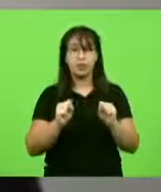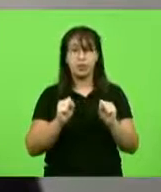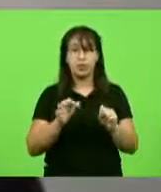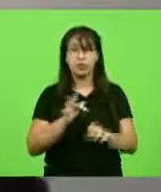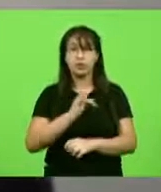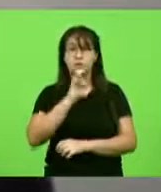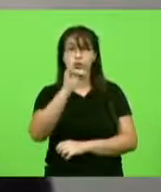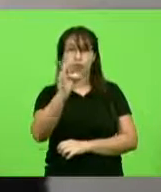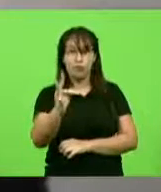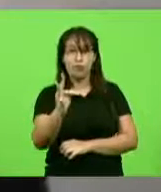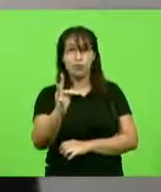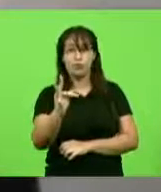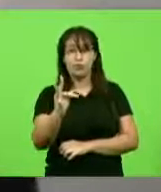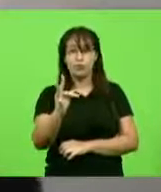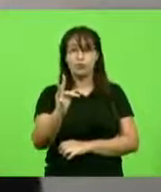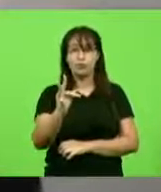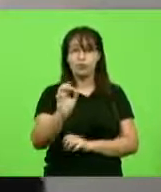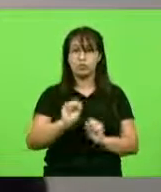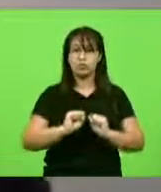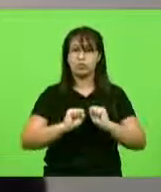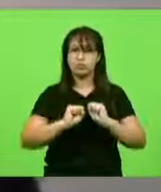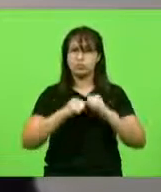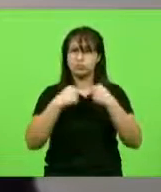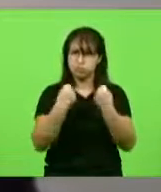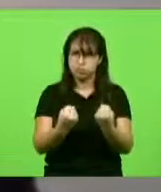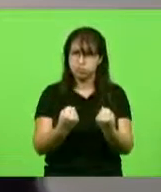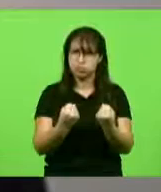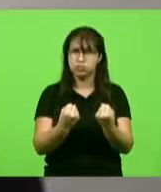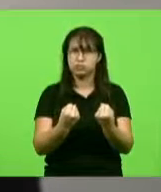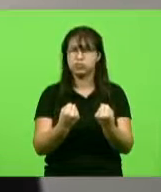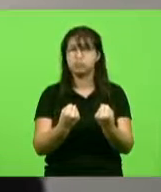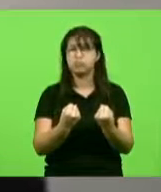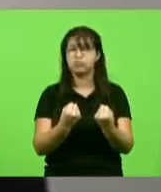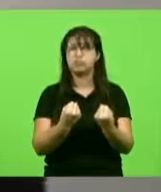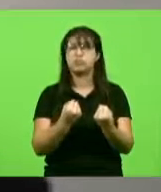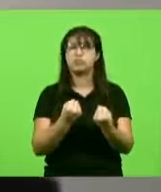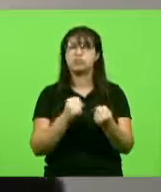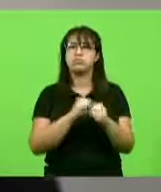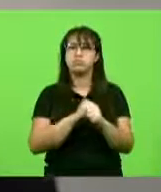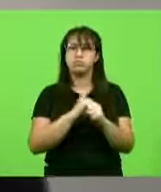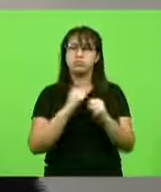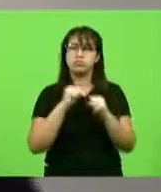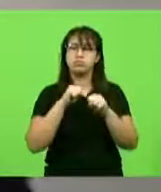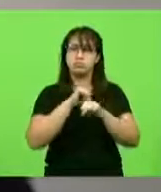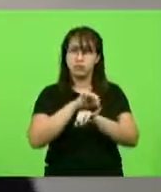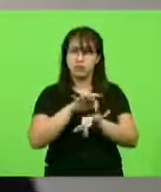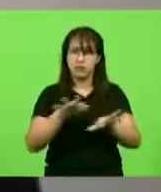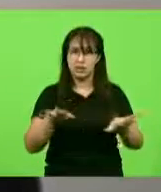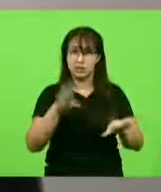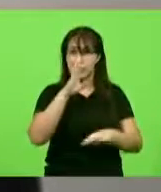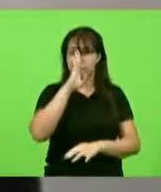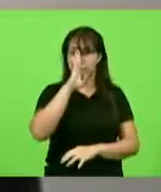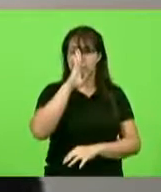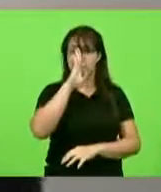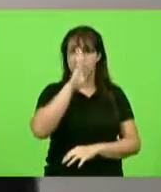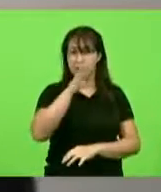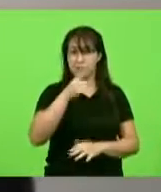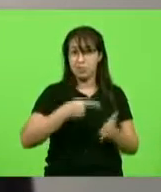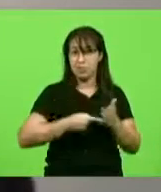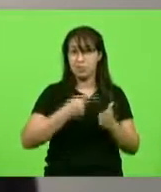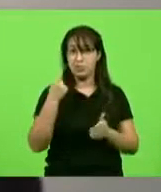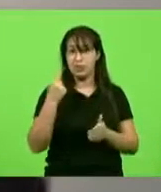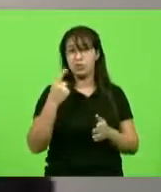efetivamente colocar o combate à pandemia como a grande prioridade, ajudar aqueles que estão também tendo perdas